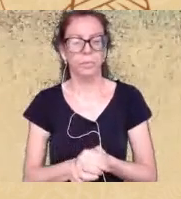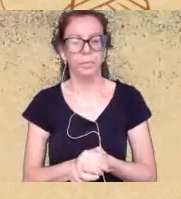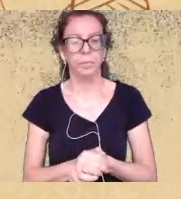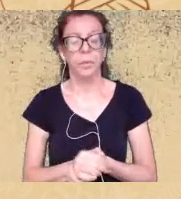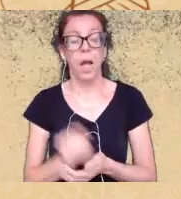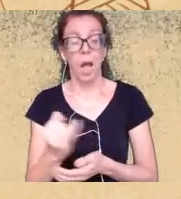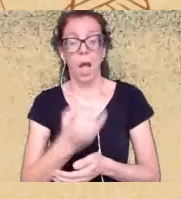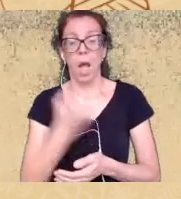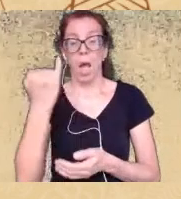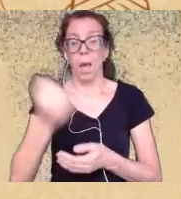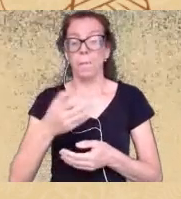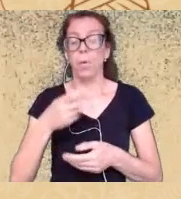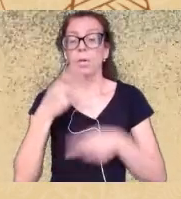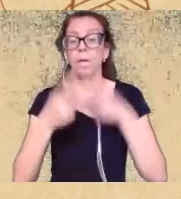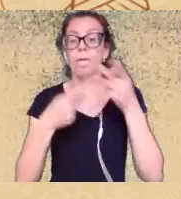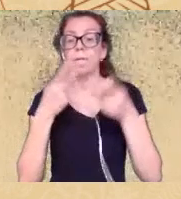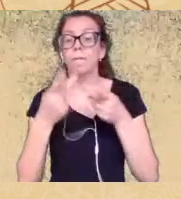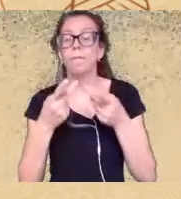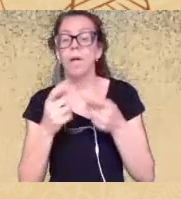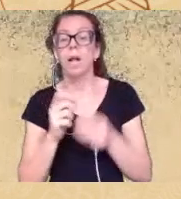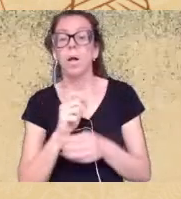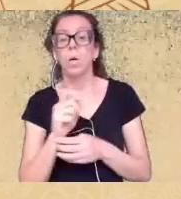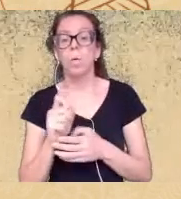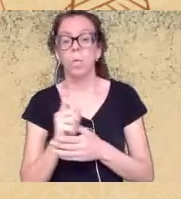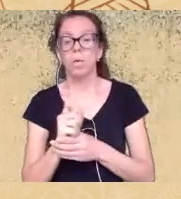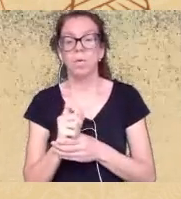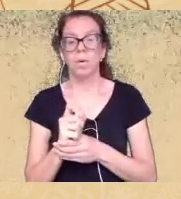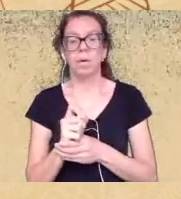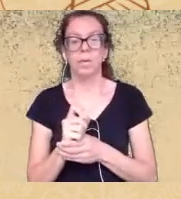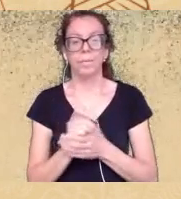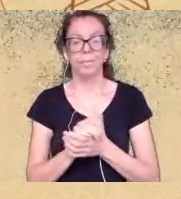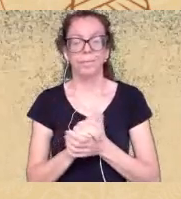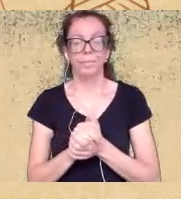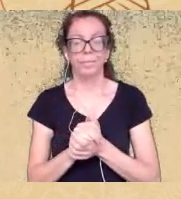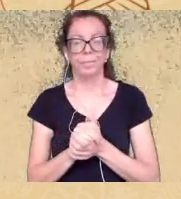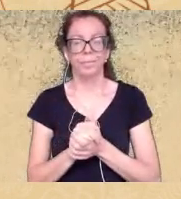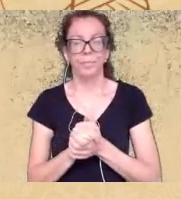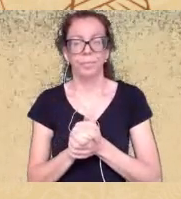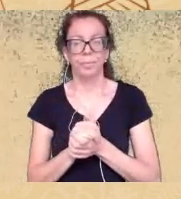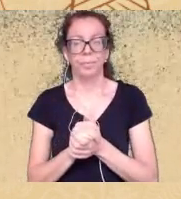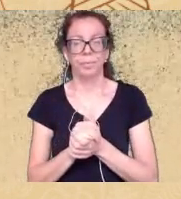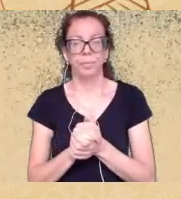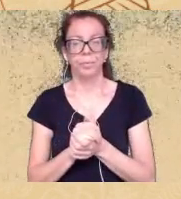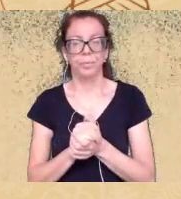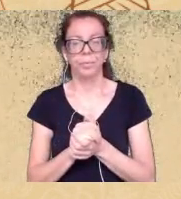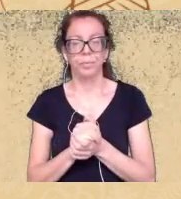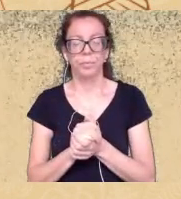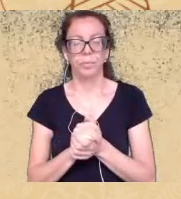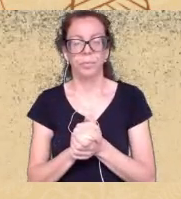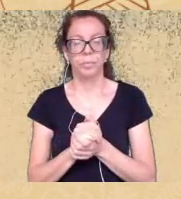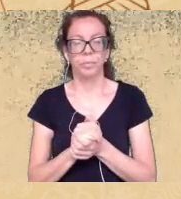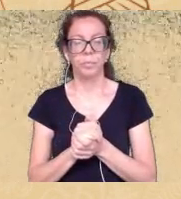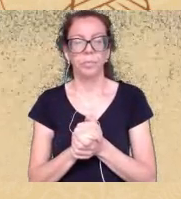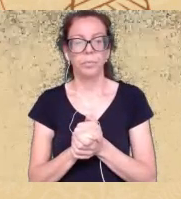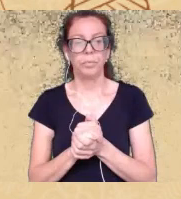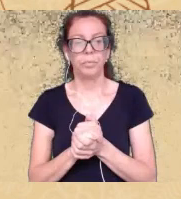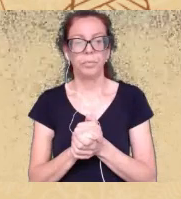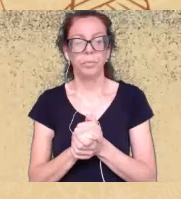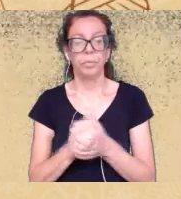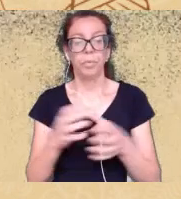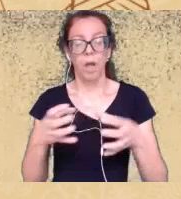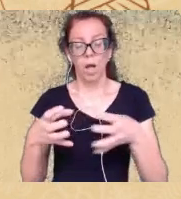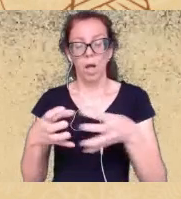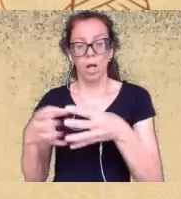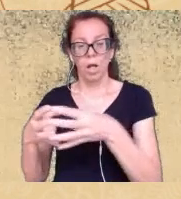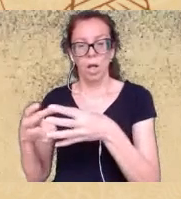esse nome porque a Aldri Lord é uma das percursoras dessa categoria de interseccionalidade